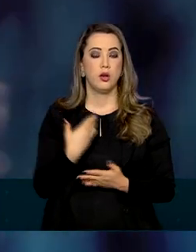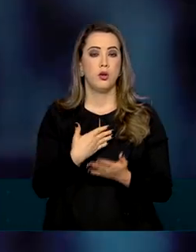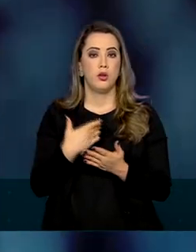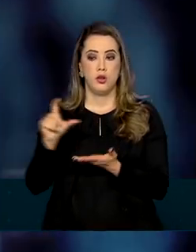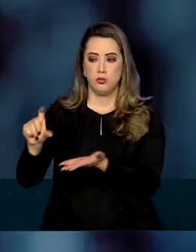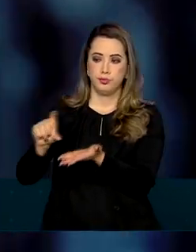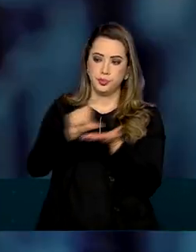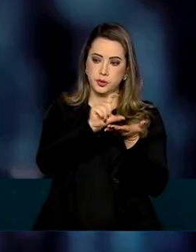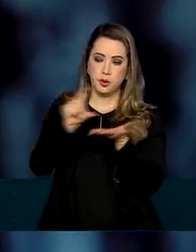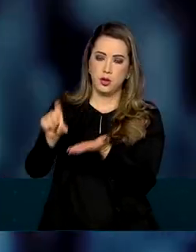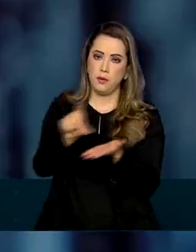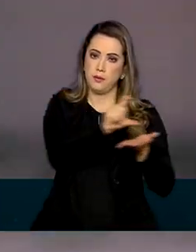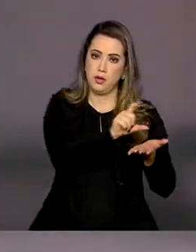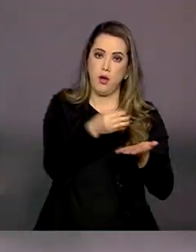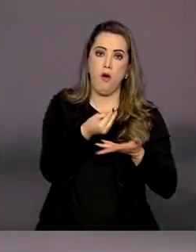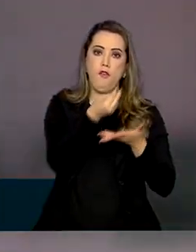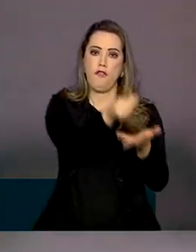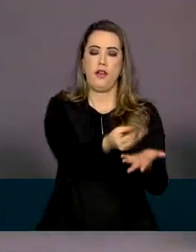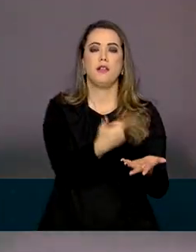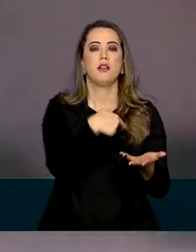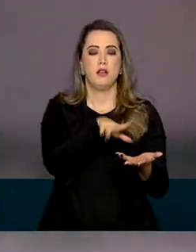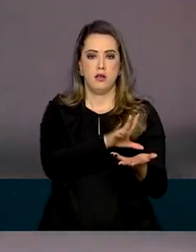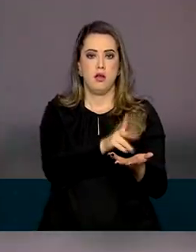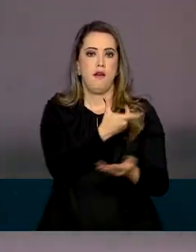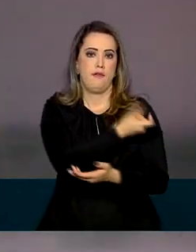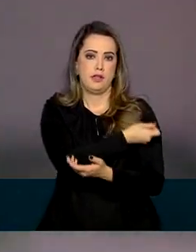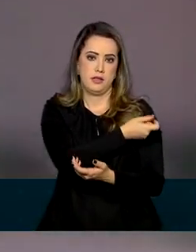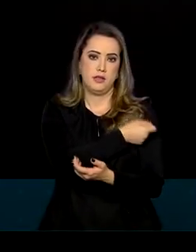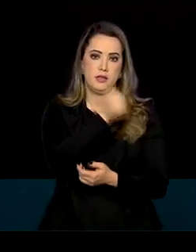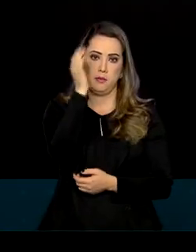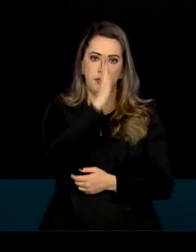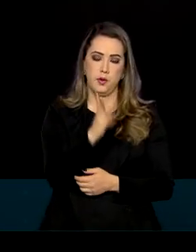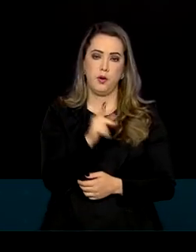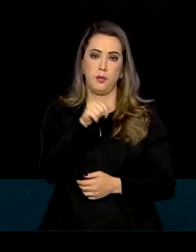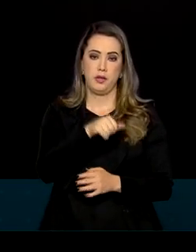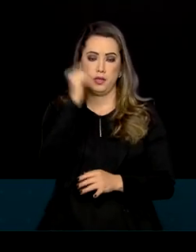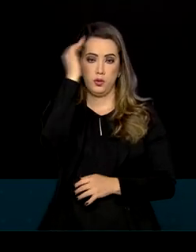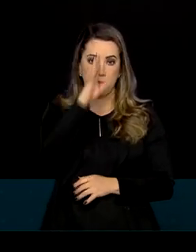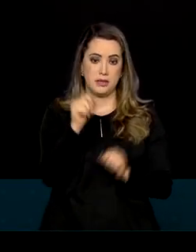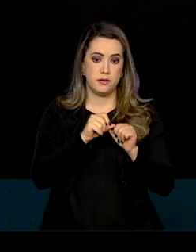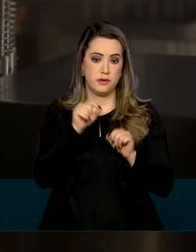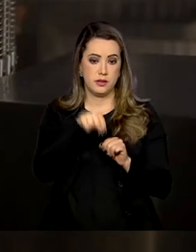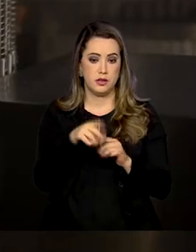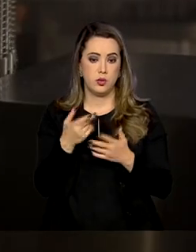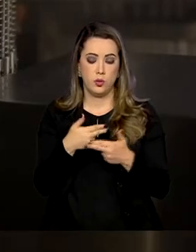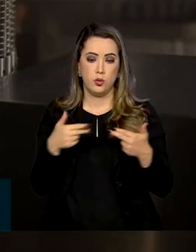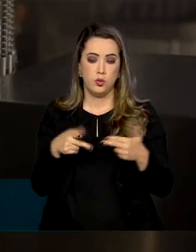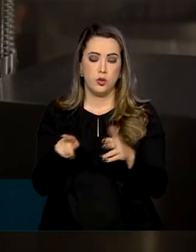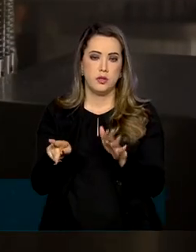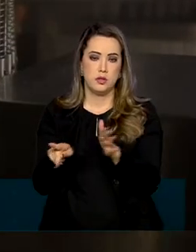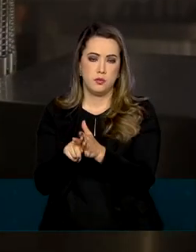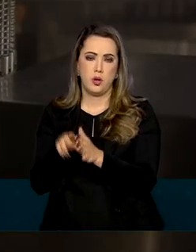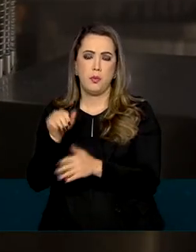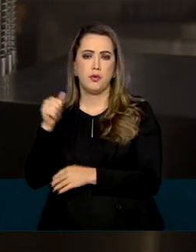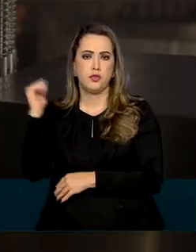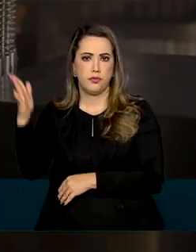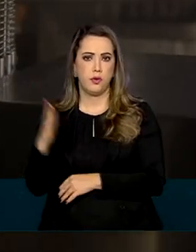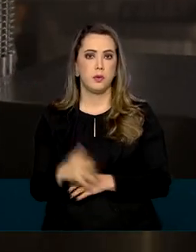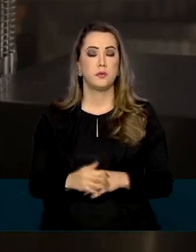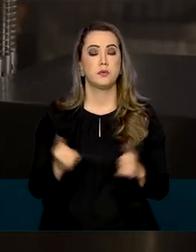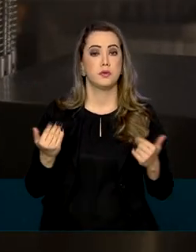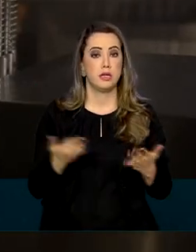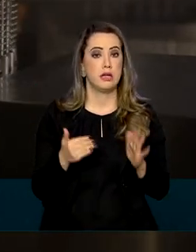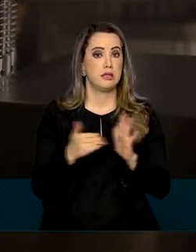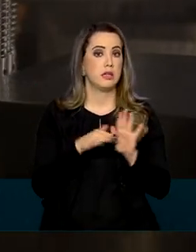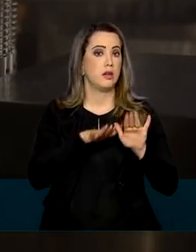pela instituição aqui no Brasil com matéria-prima importada para o Programa Nacional de Imunizações. Até